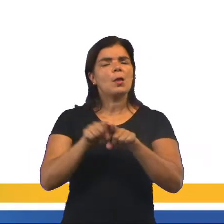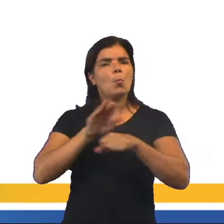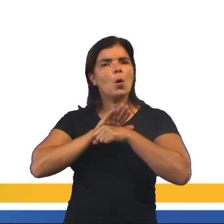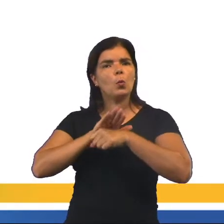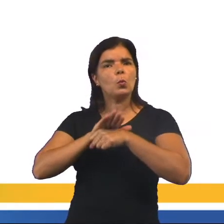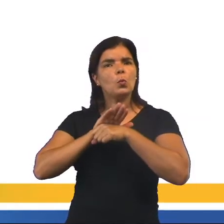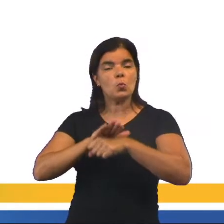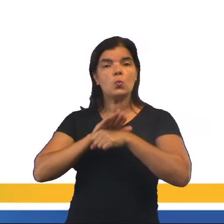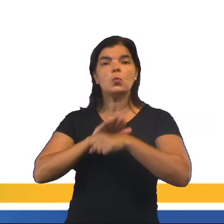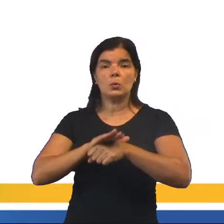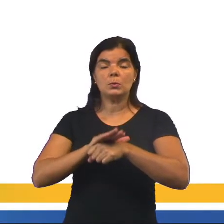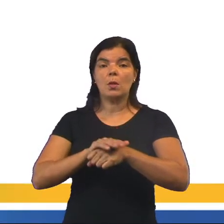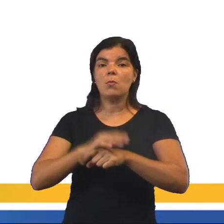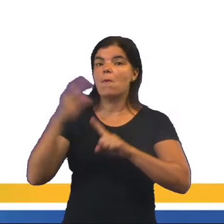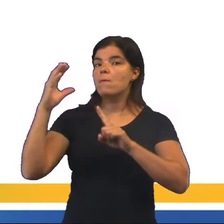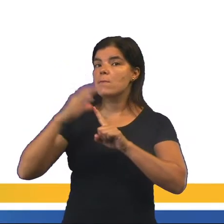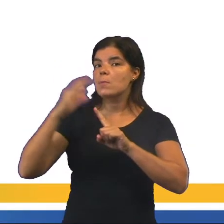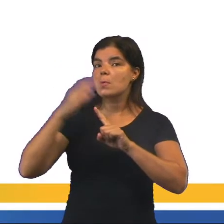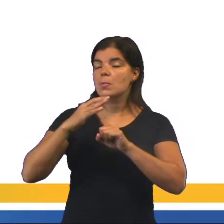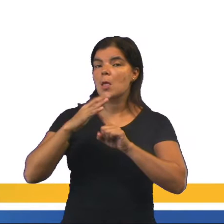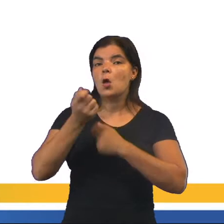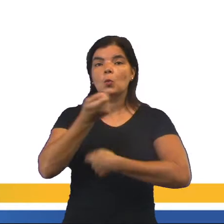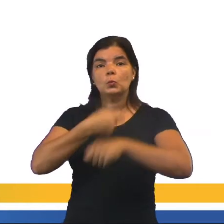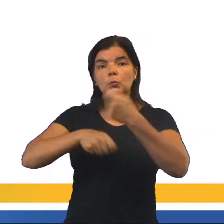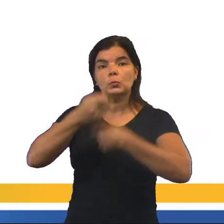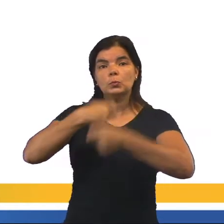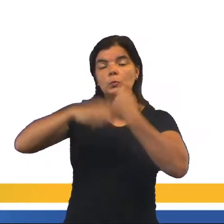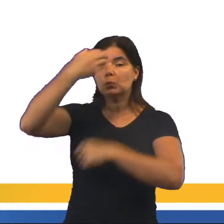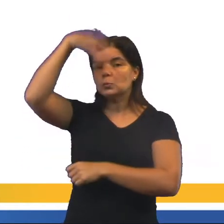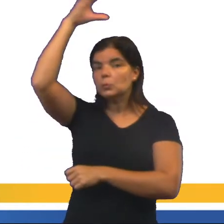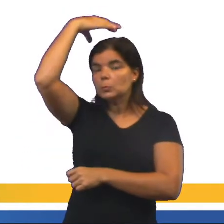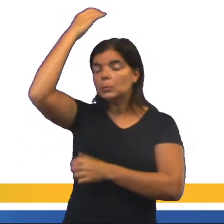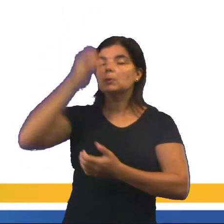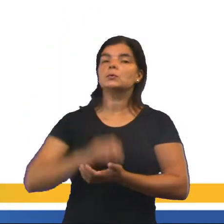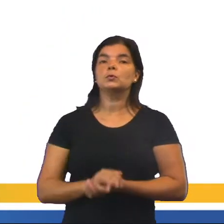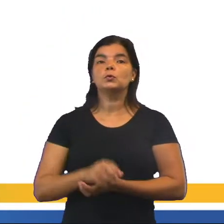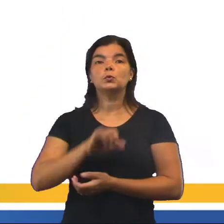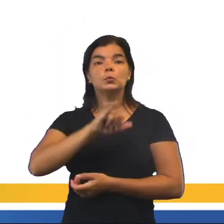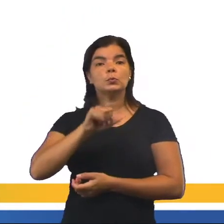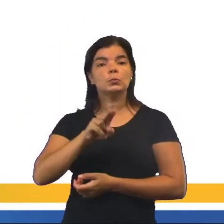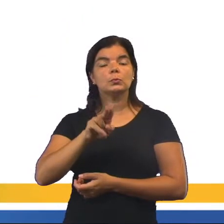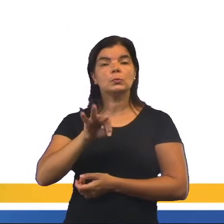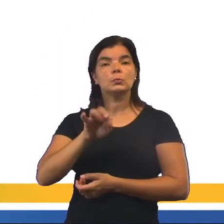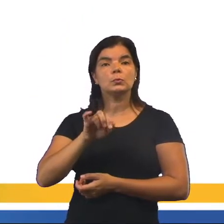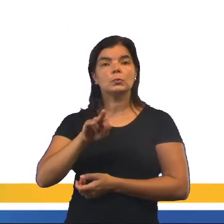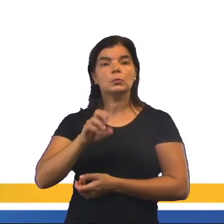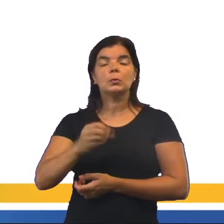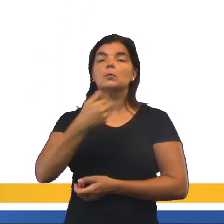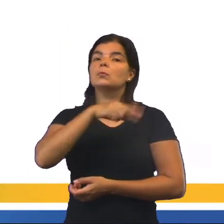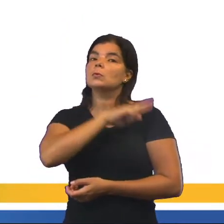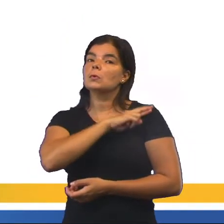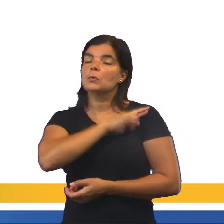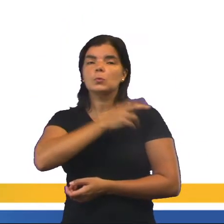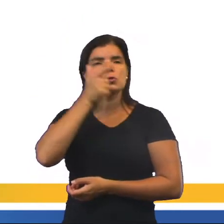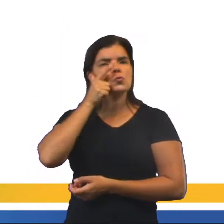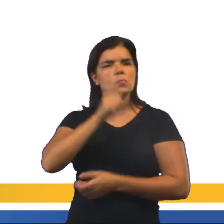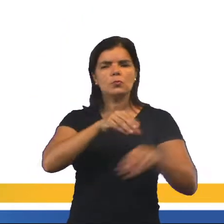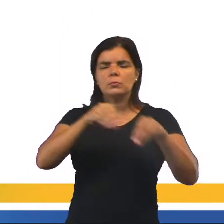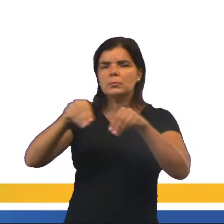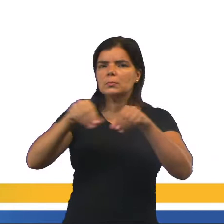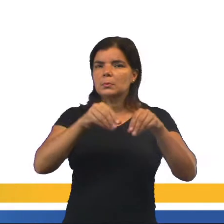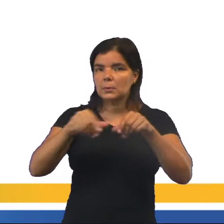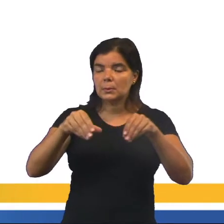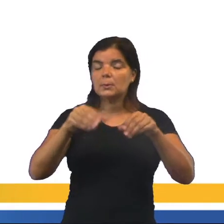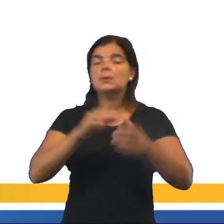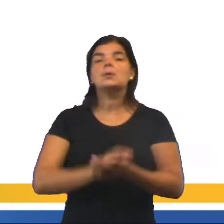ajudou e teve bastante influência dentro da administração do Império. Justiniano foi também responsável pela conquista de territórios.